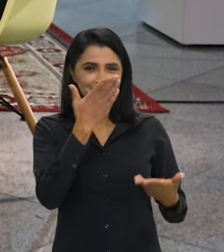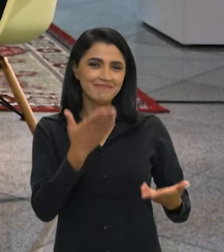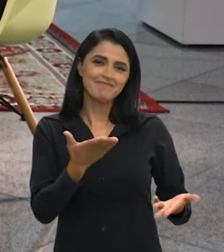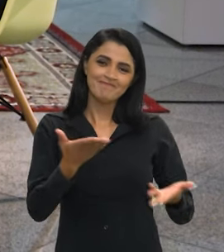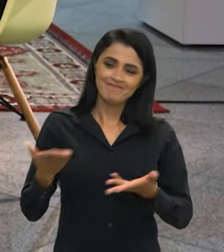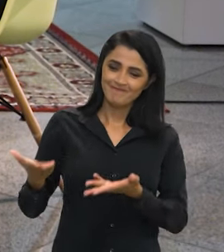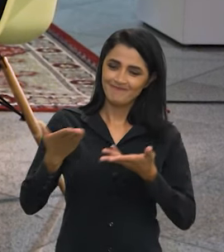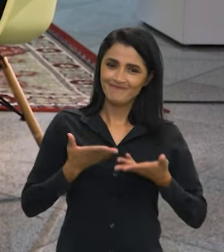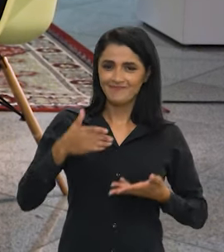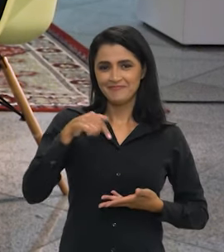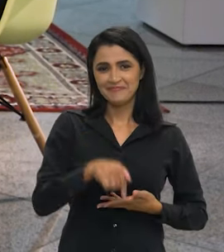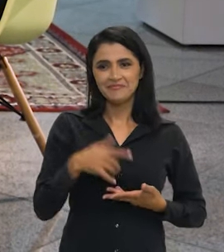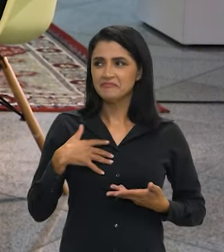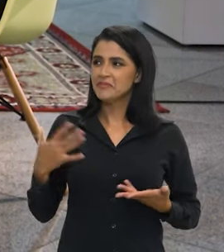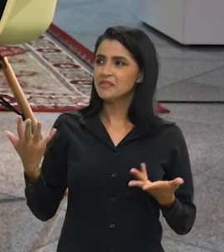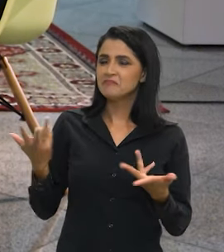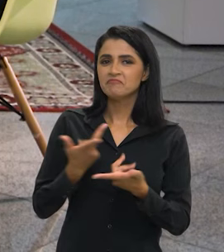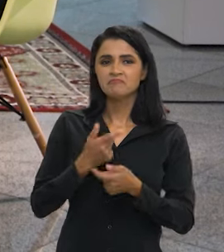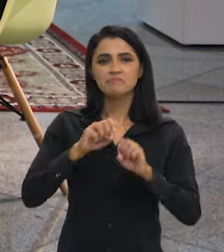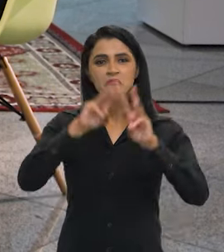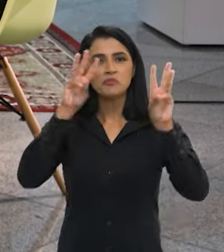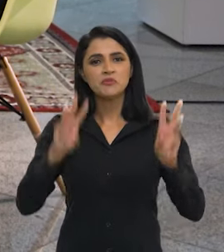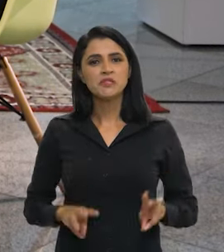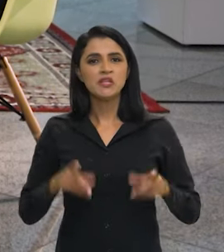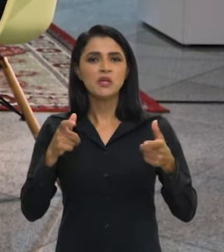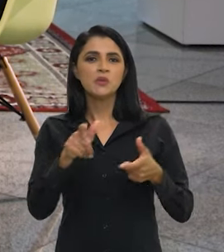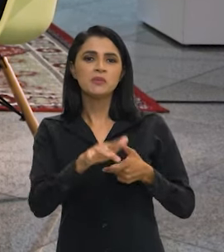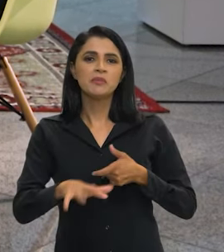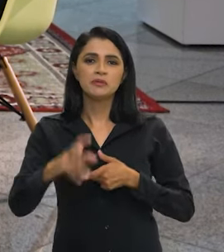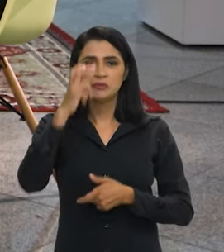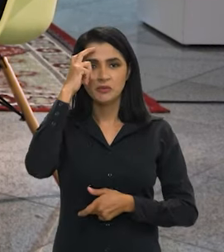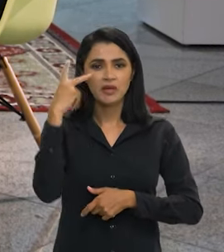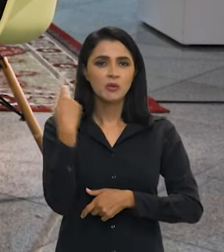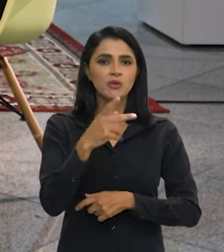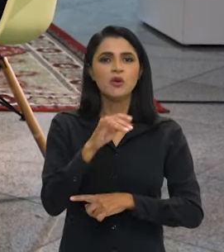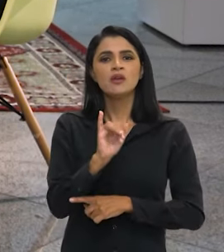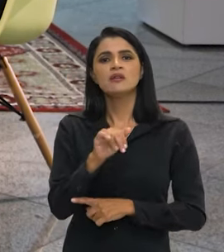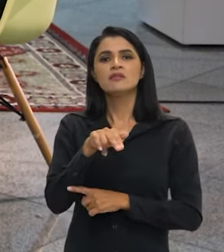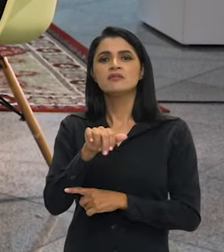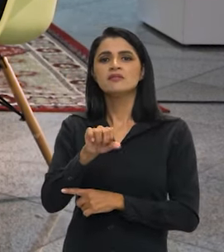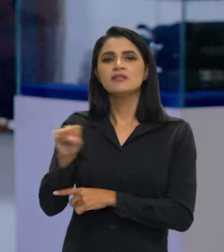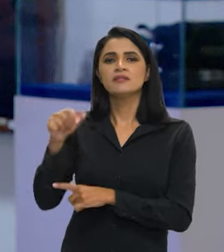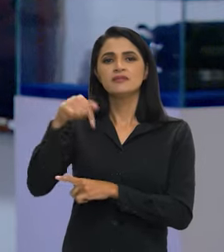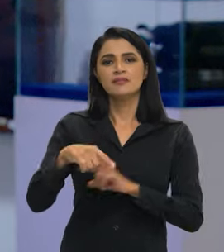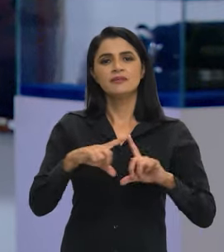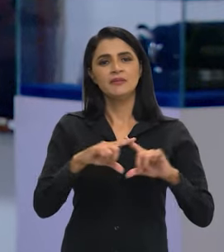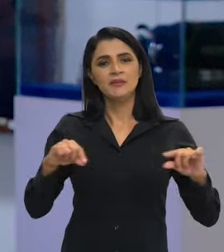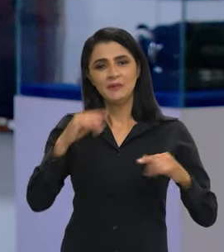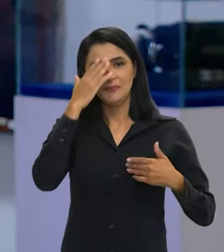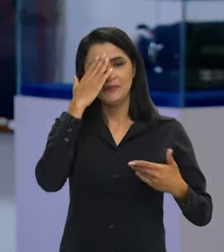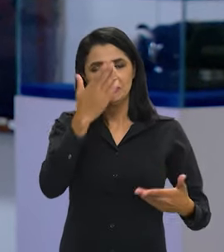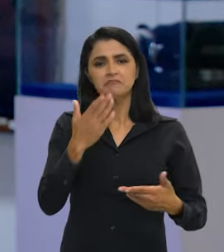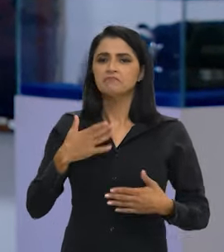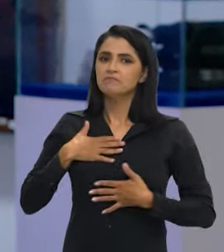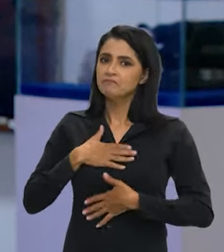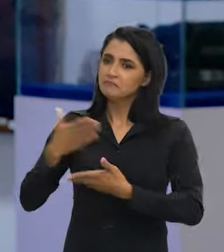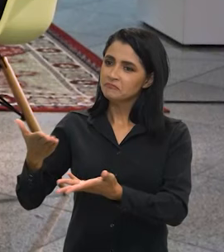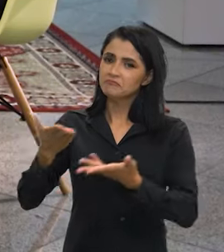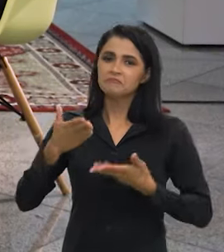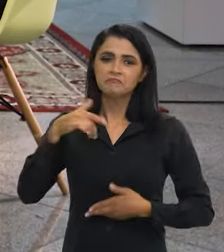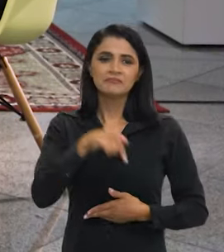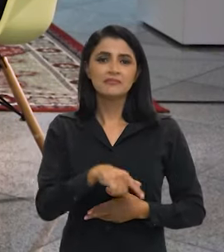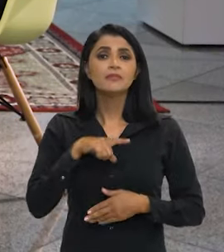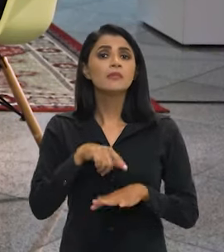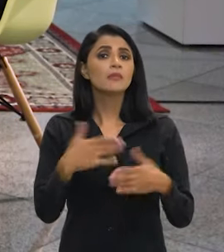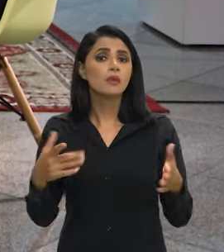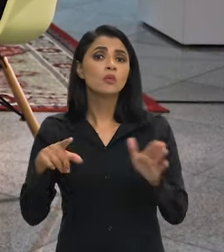Obrigada por nos receber aqui nesse belo museu, espaço cultural do INSS aqui em Brasília, presidente. É um privilégio tê-los aqui na nossa casa.